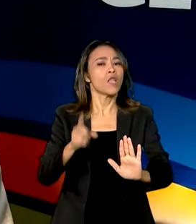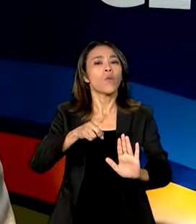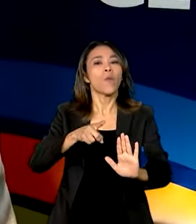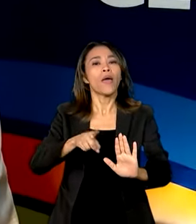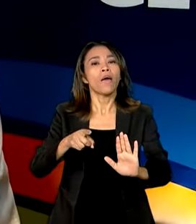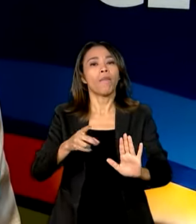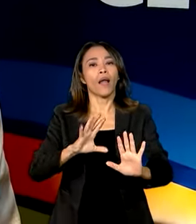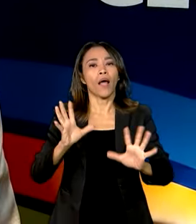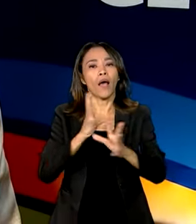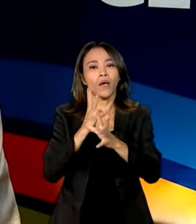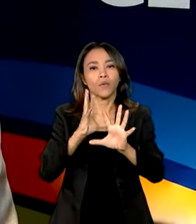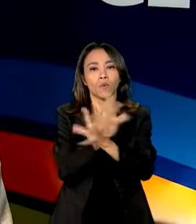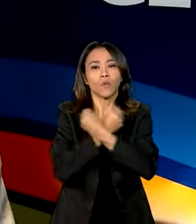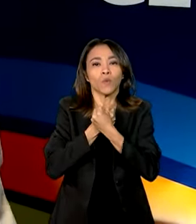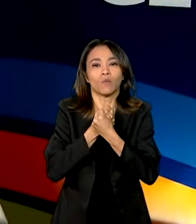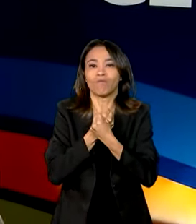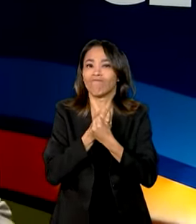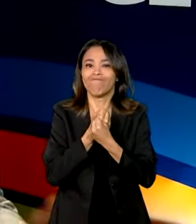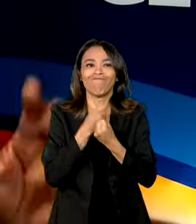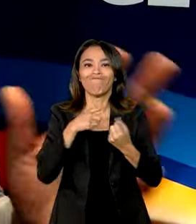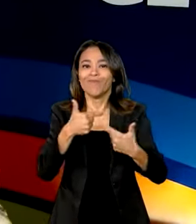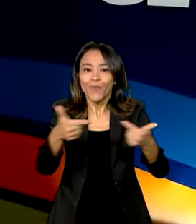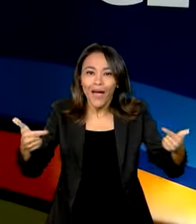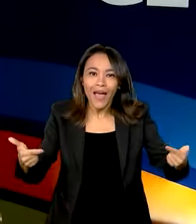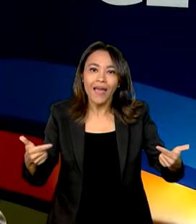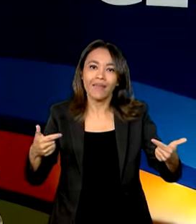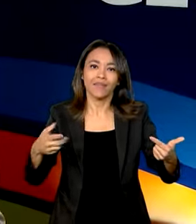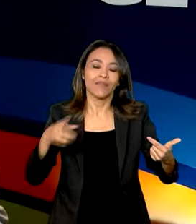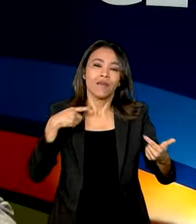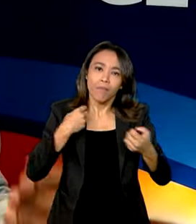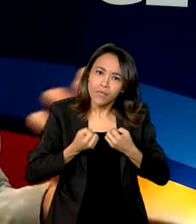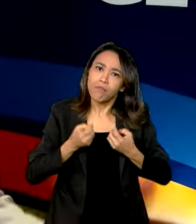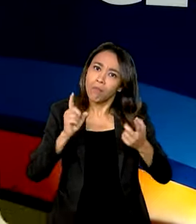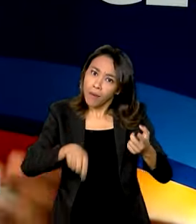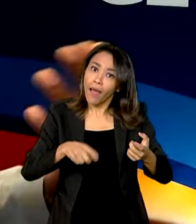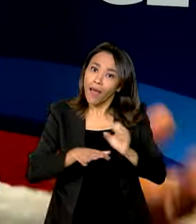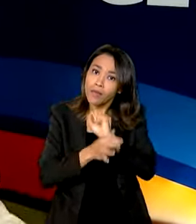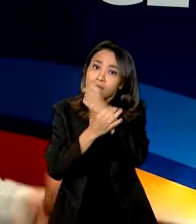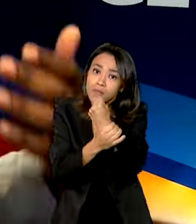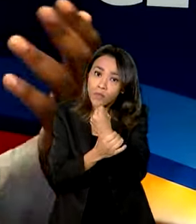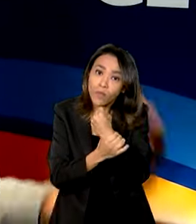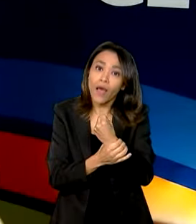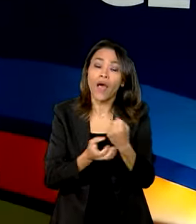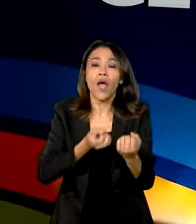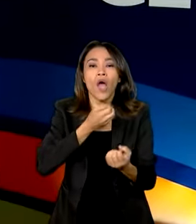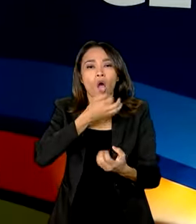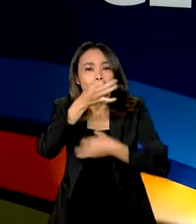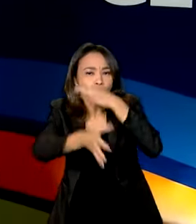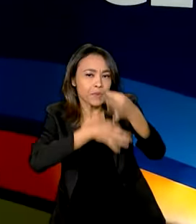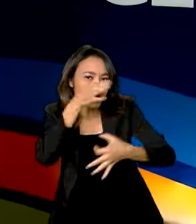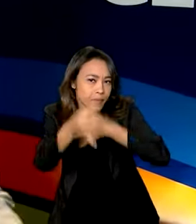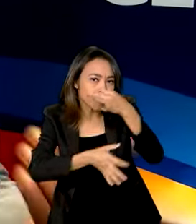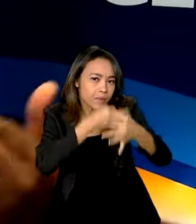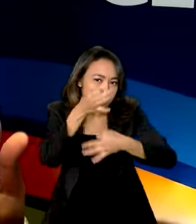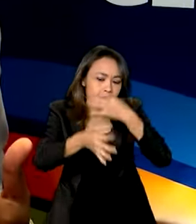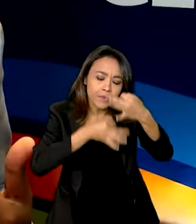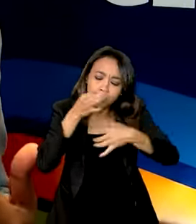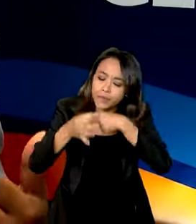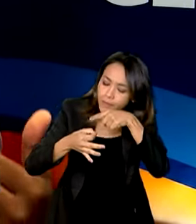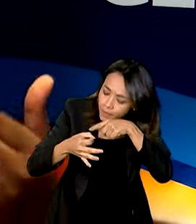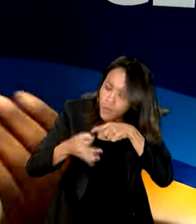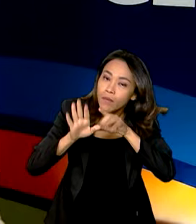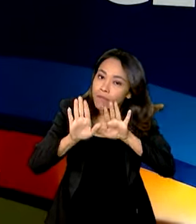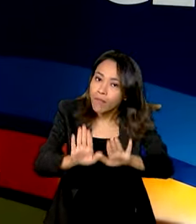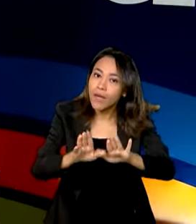não é para impedir que vozes diferentes e ideias diferentes se manifestem, mas pelo contrário, para garantir que essas vozes se manifestem, que não sejam